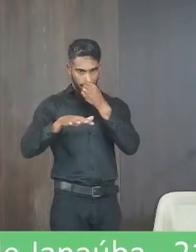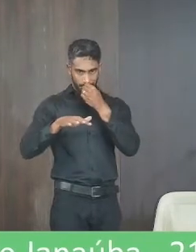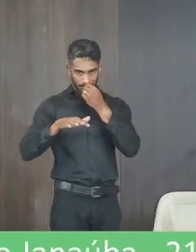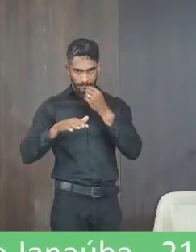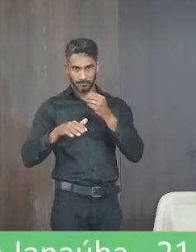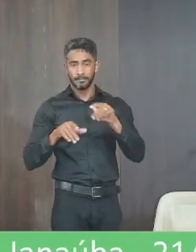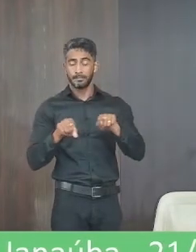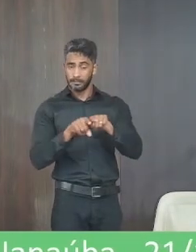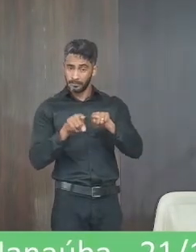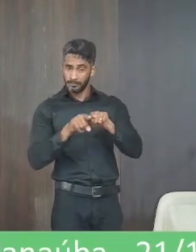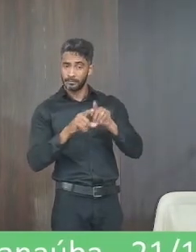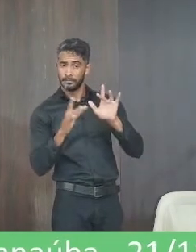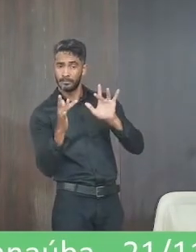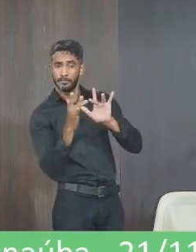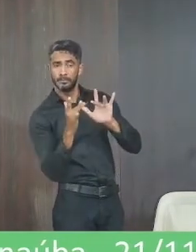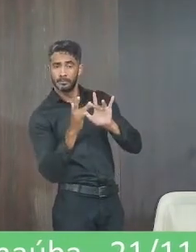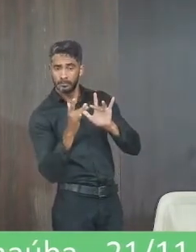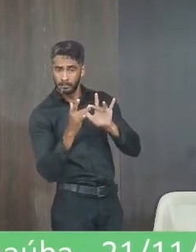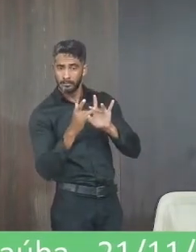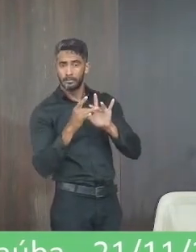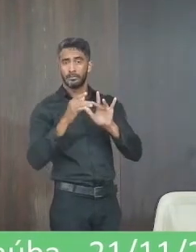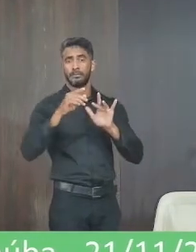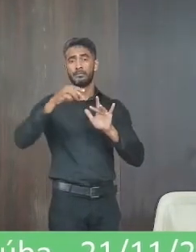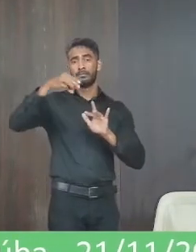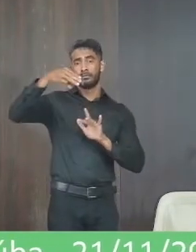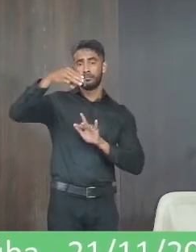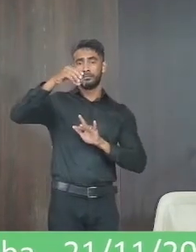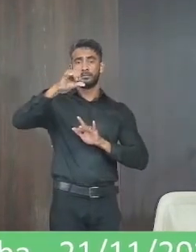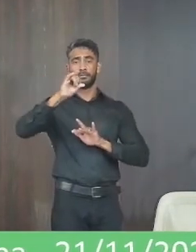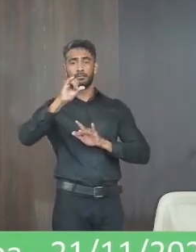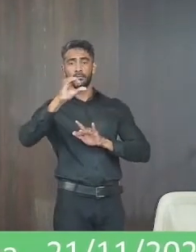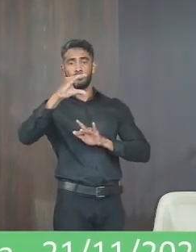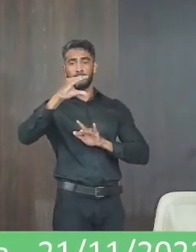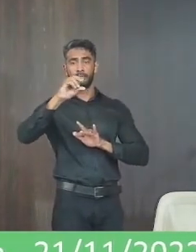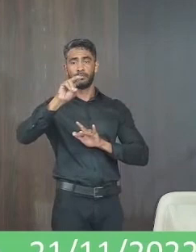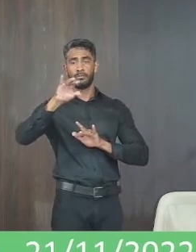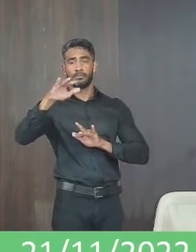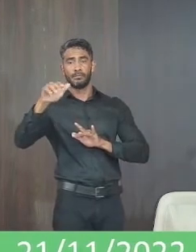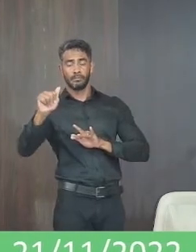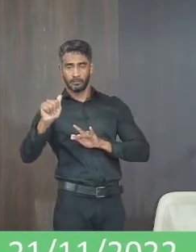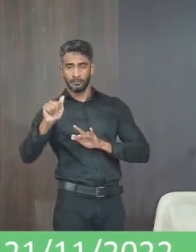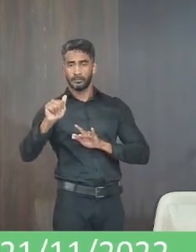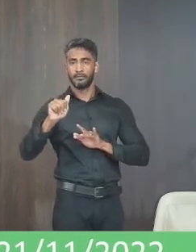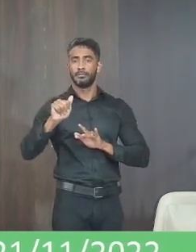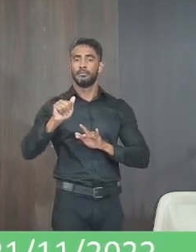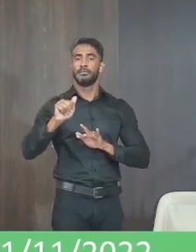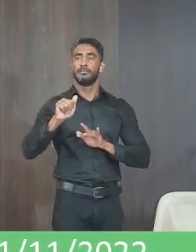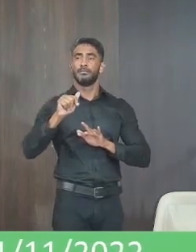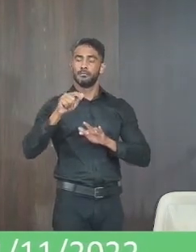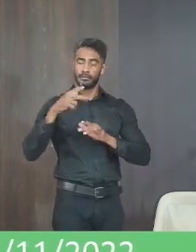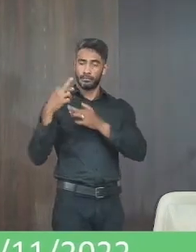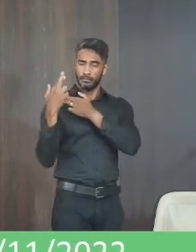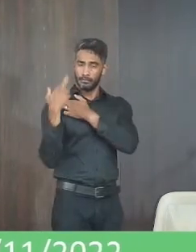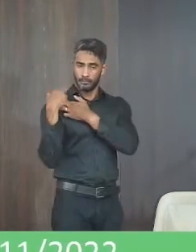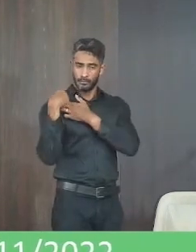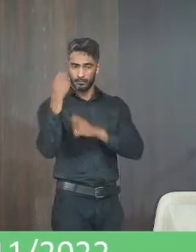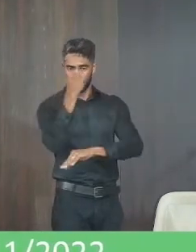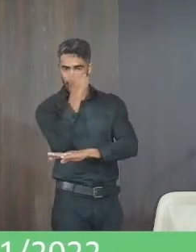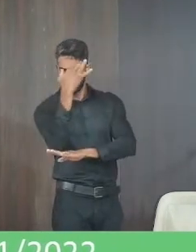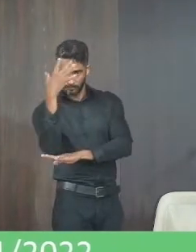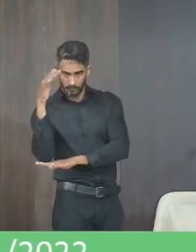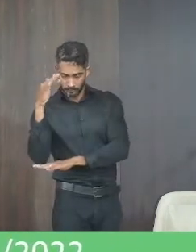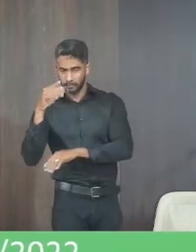contato com o Micuia que é do meio ambiente do executivo fomos na secretaria de